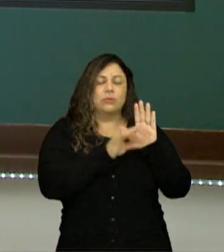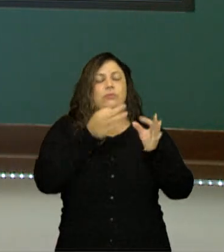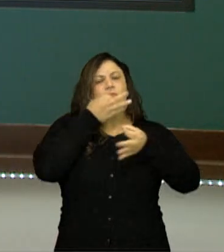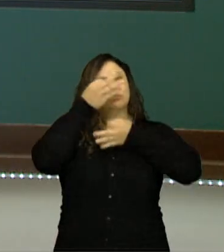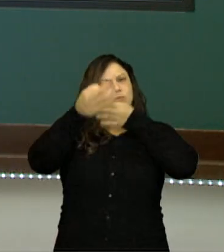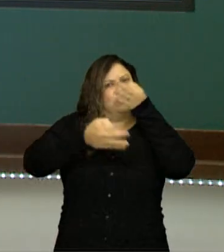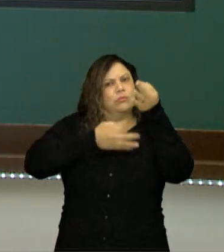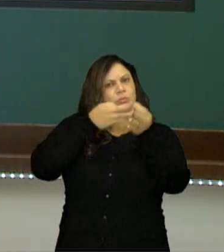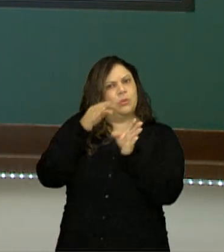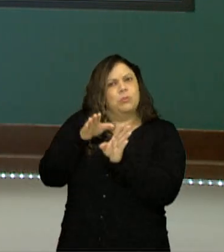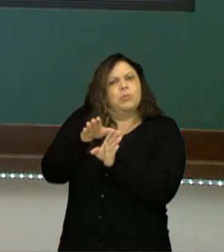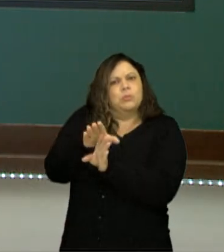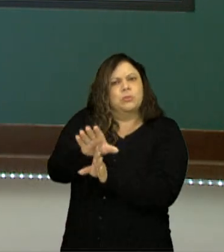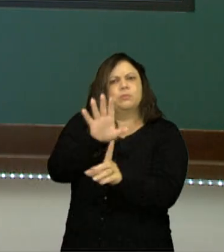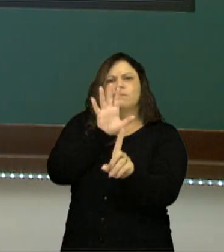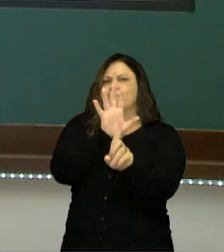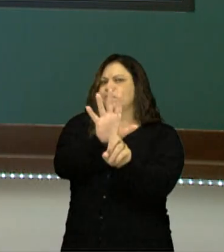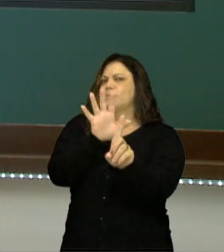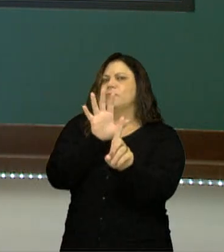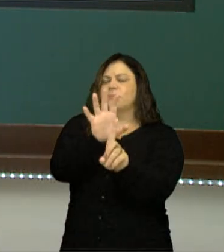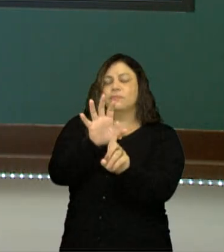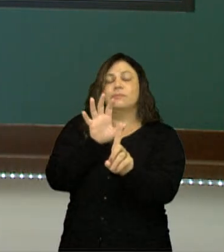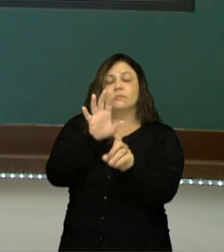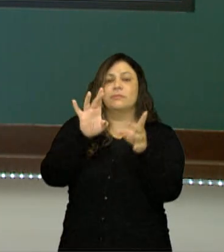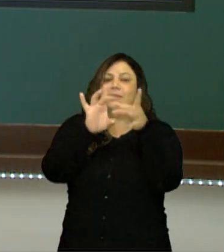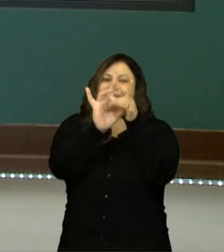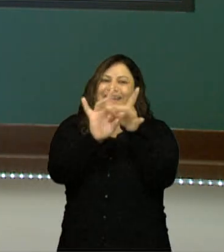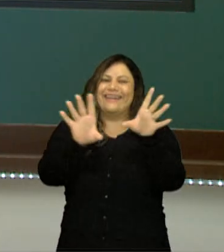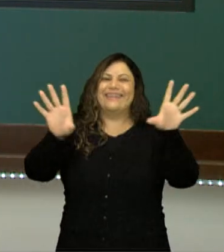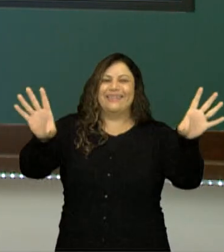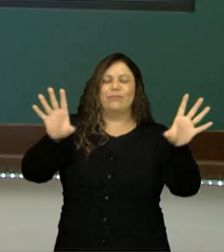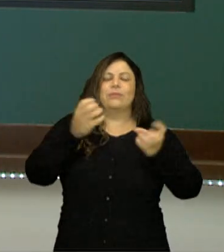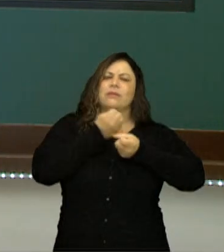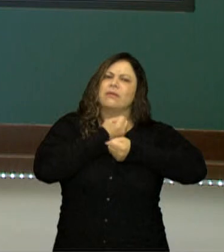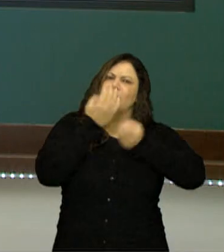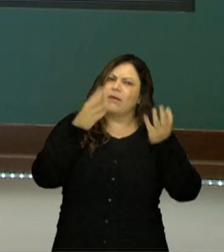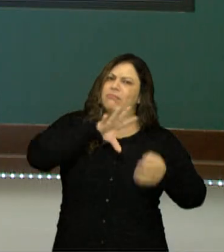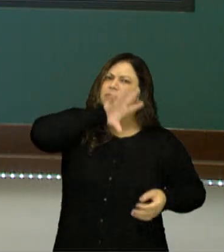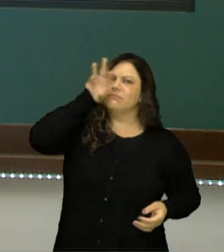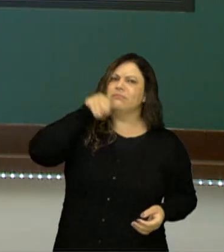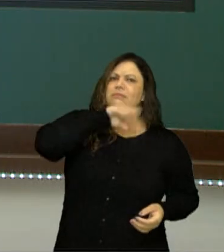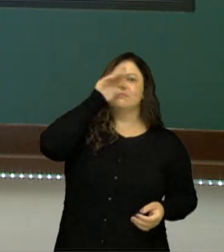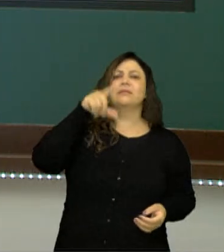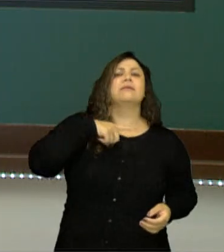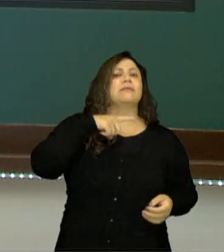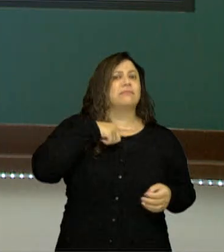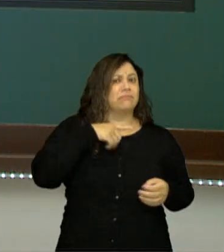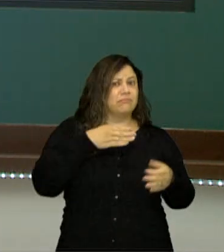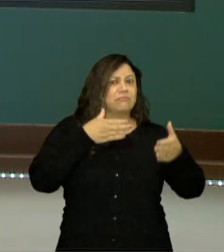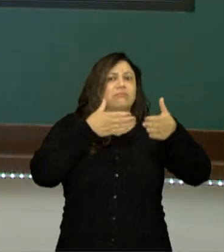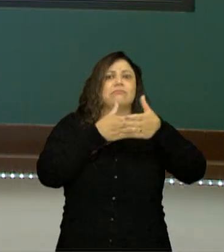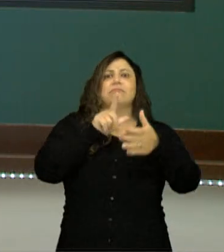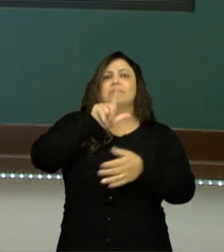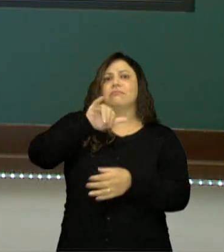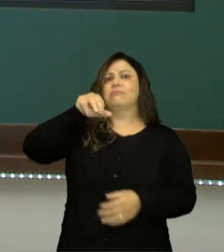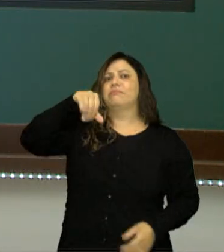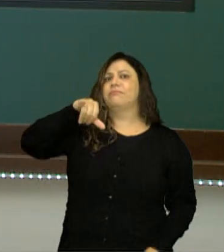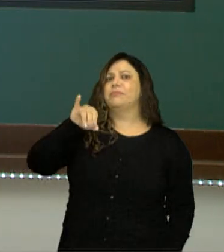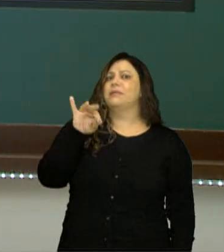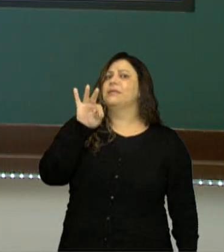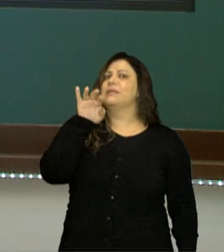convencer de que a liberdade de expressão tem limite. E esse argumento é